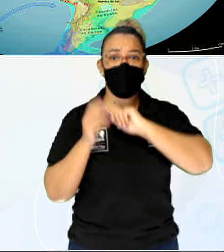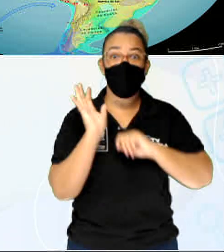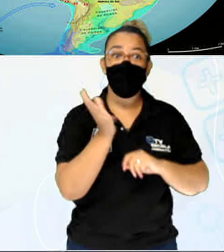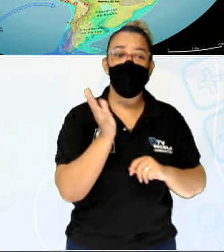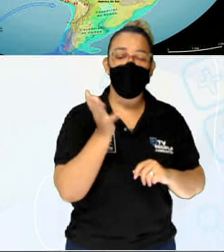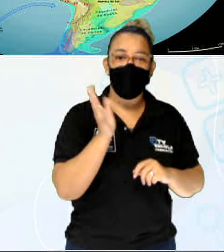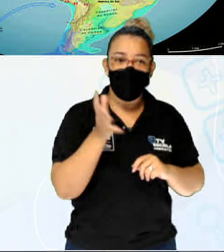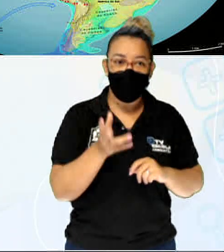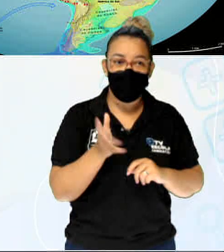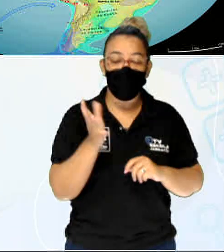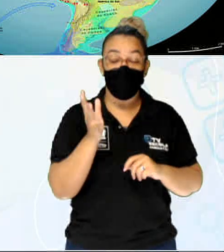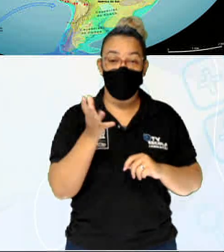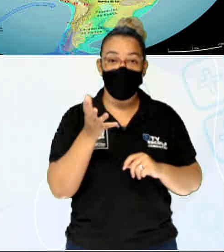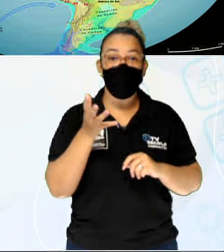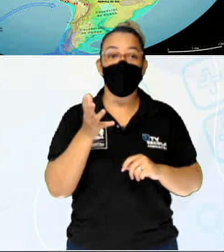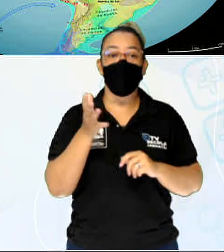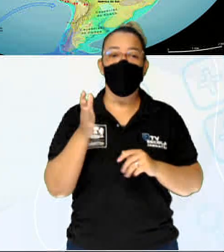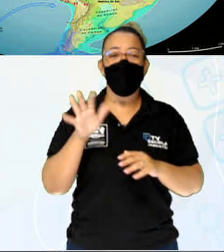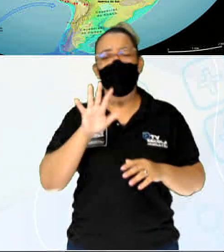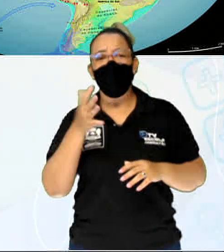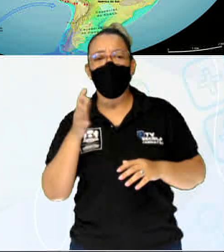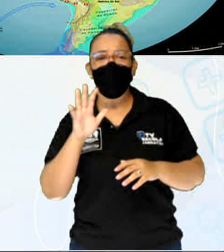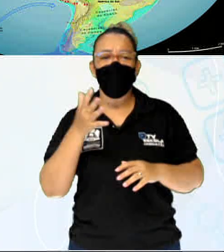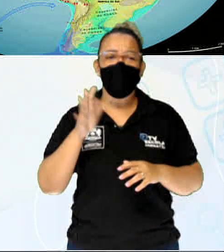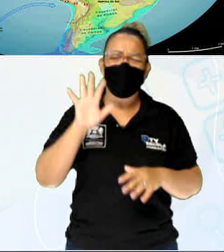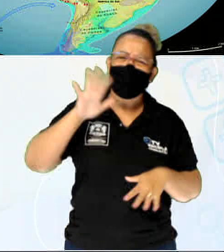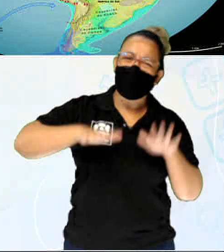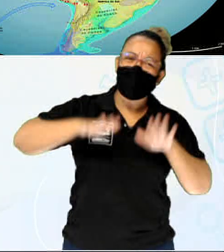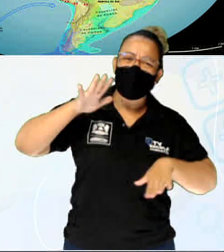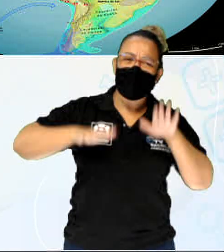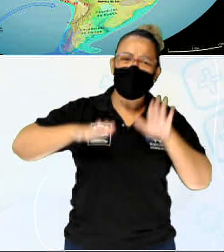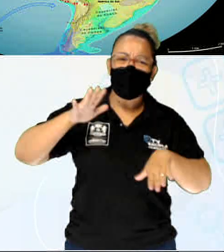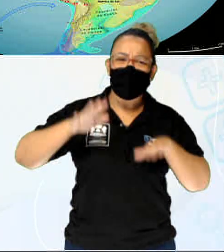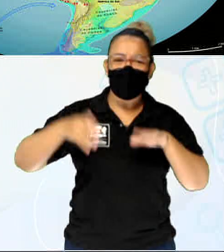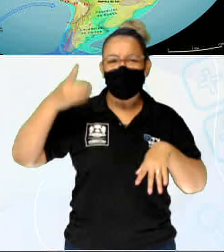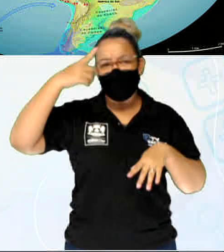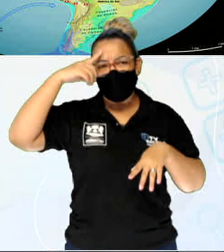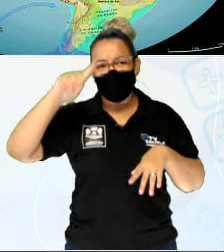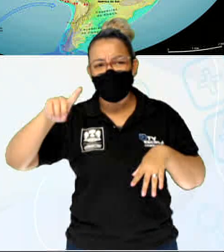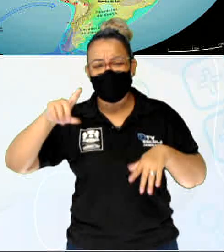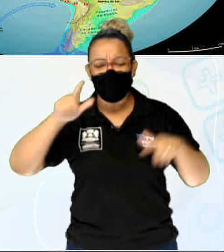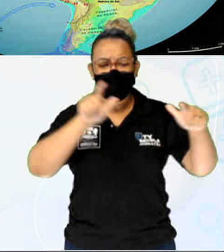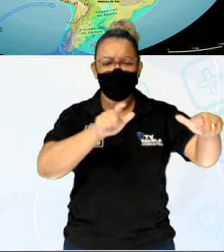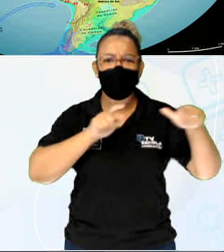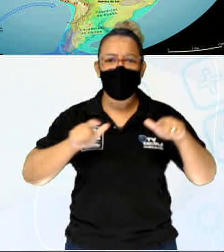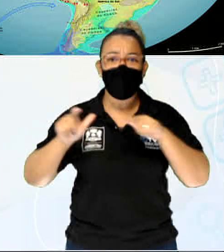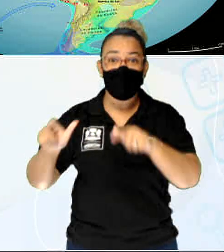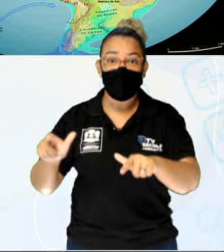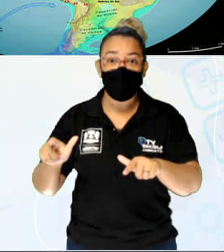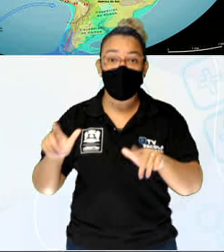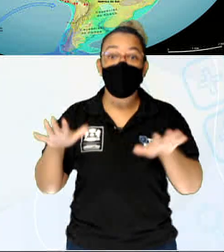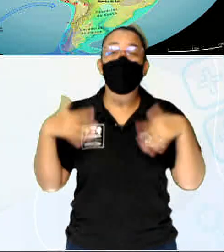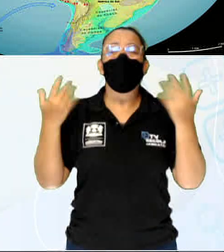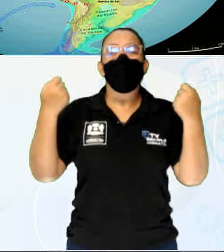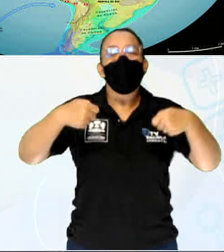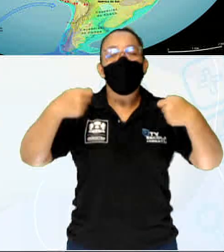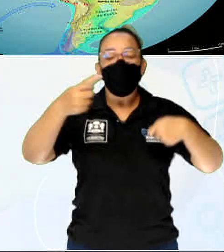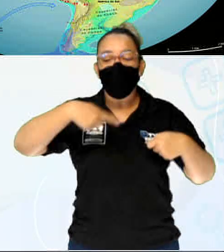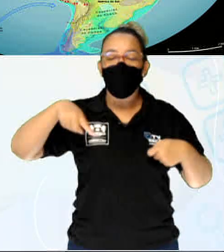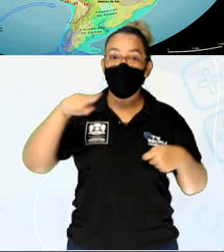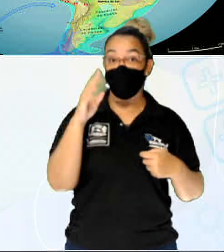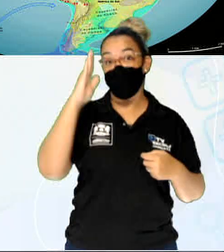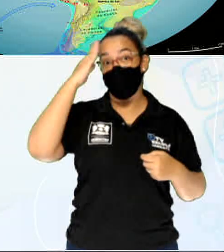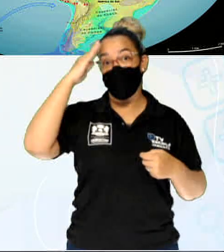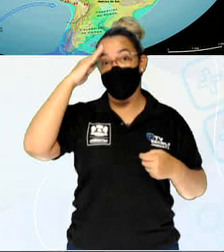povoado indistintivamente, dependendo da data e da região. Então, é preciso que a gente entenda que